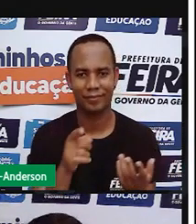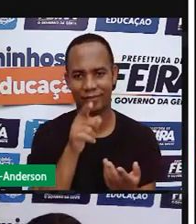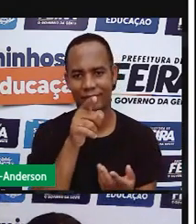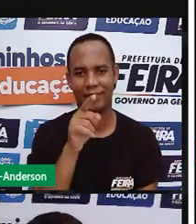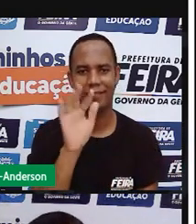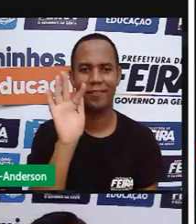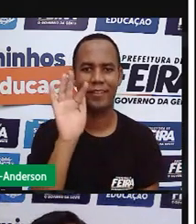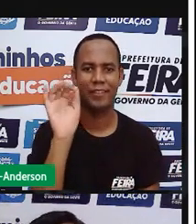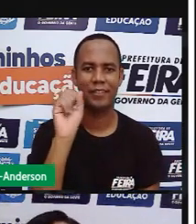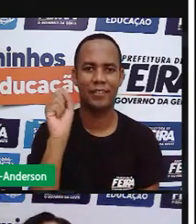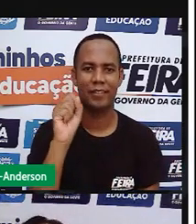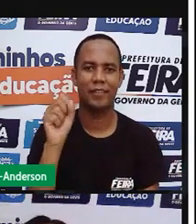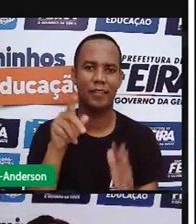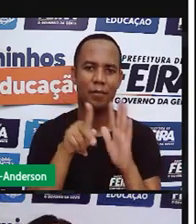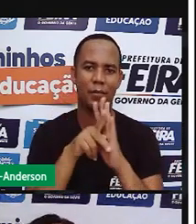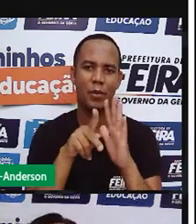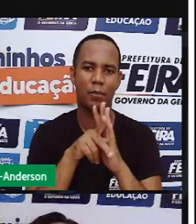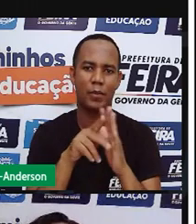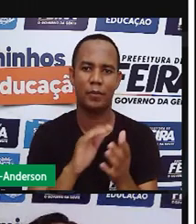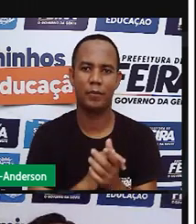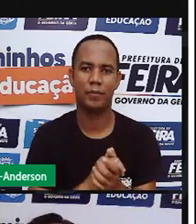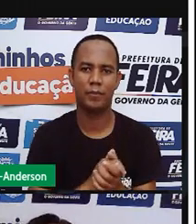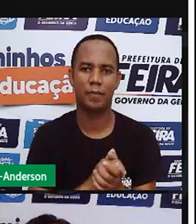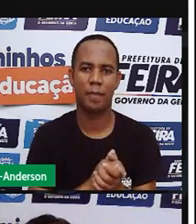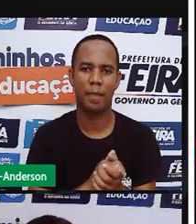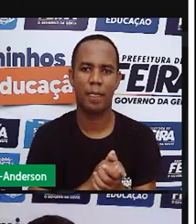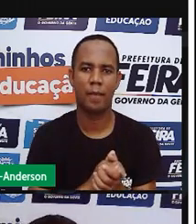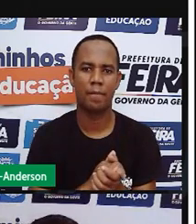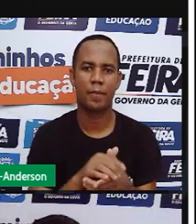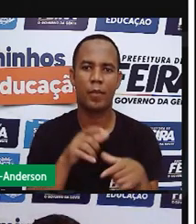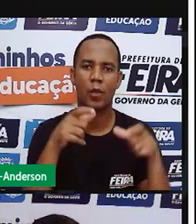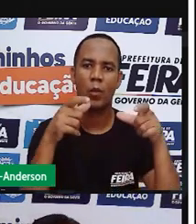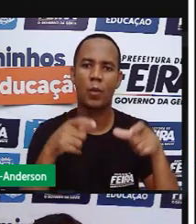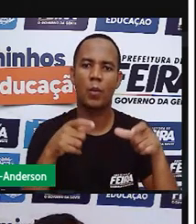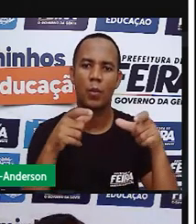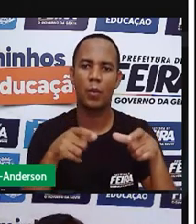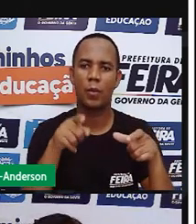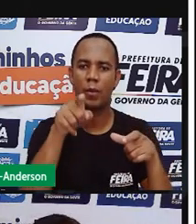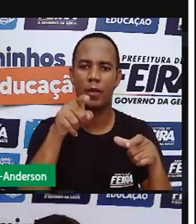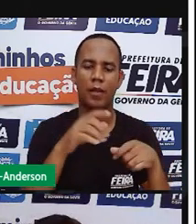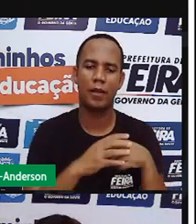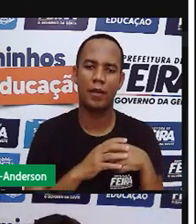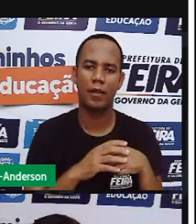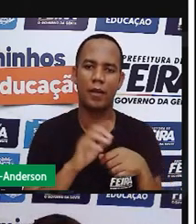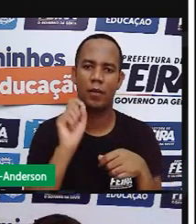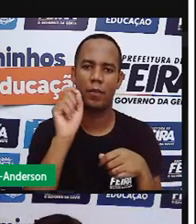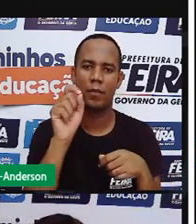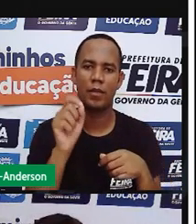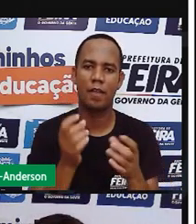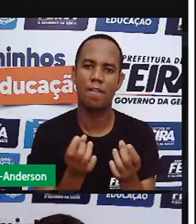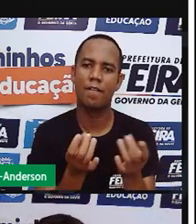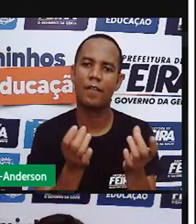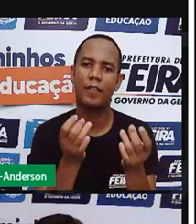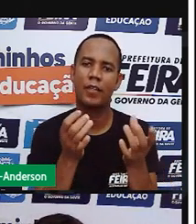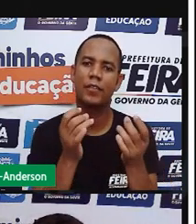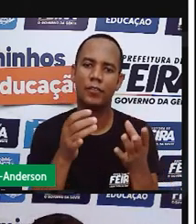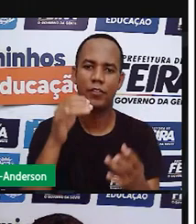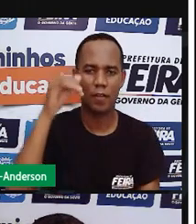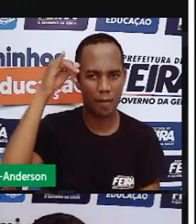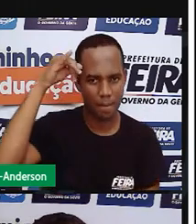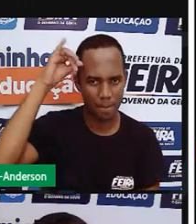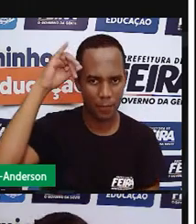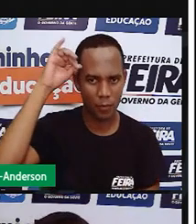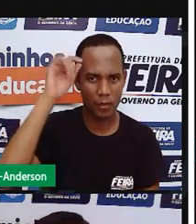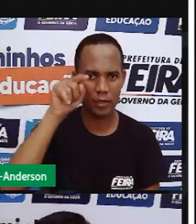cidade. E aqui é o campo do gado velho. A nossa história com a pecuária e com o gado é muito